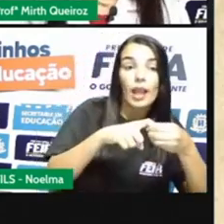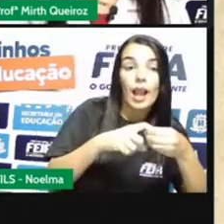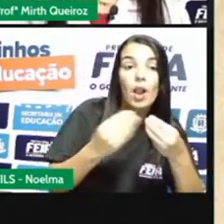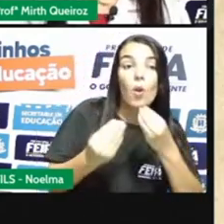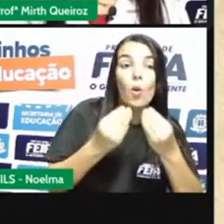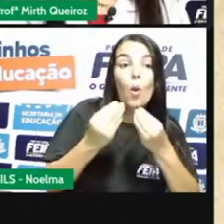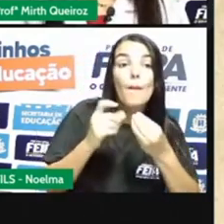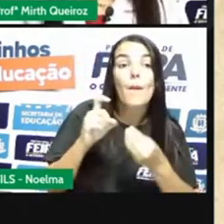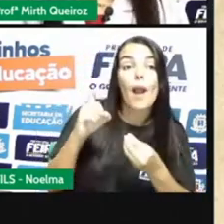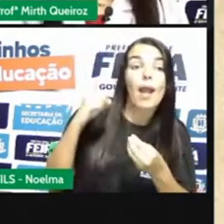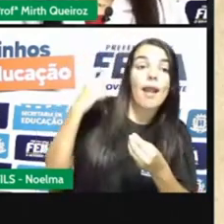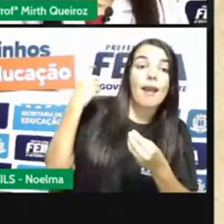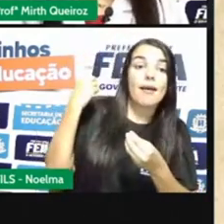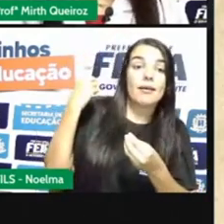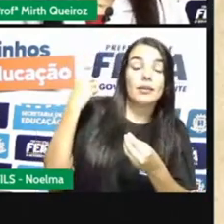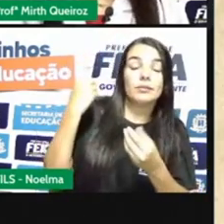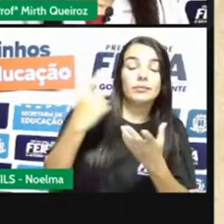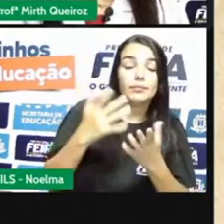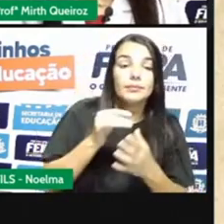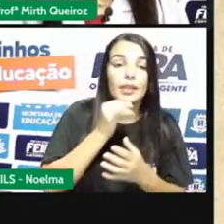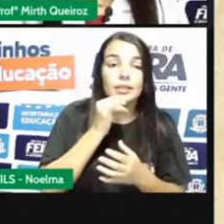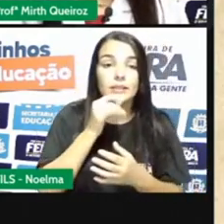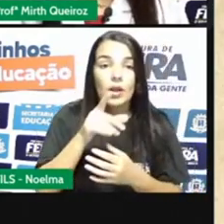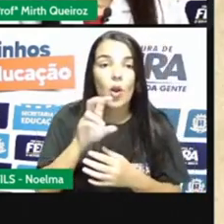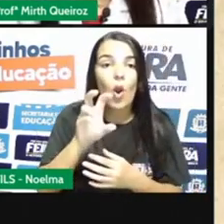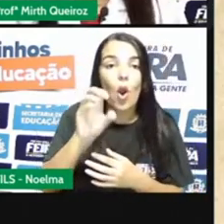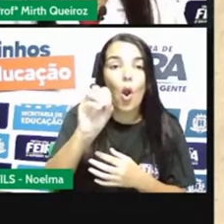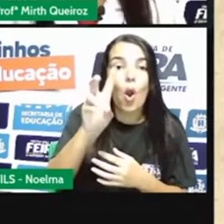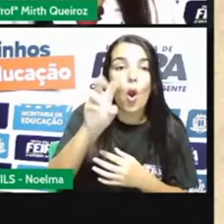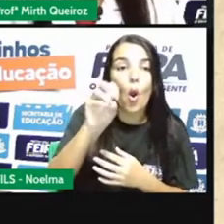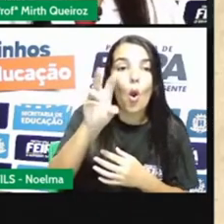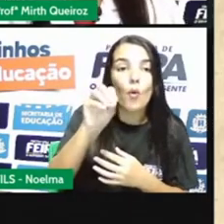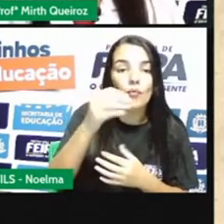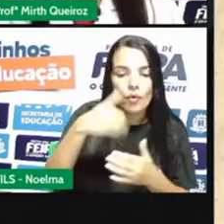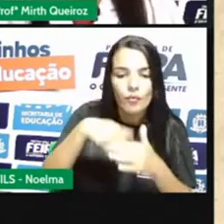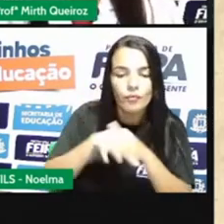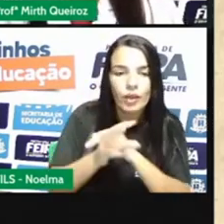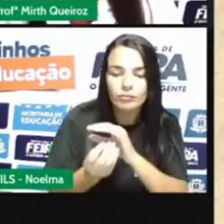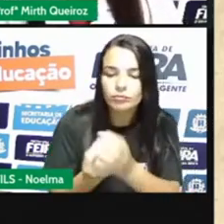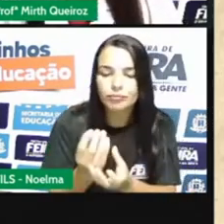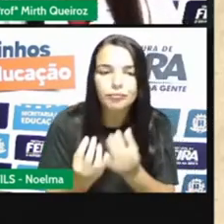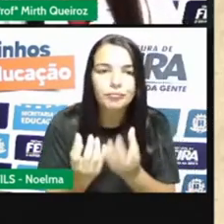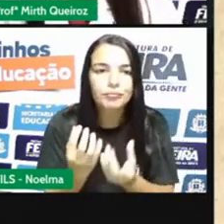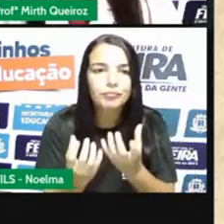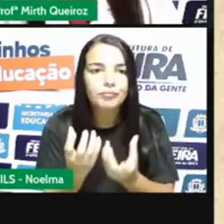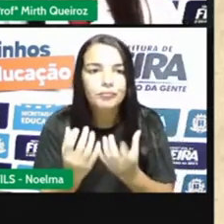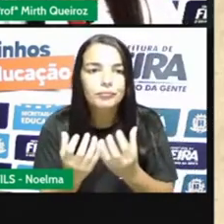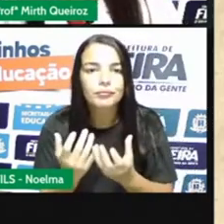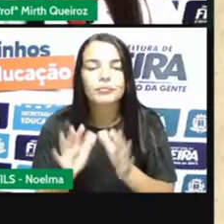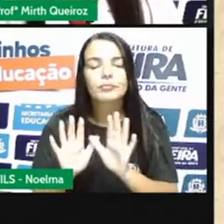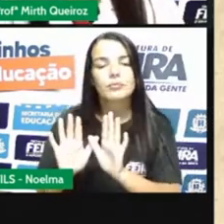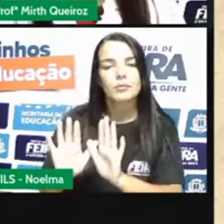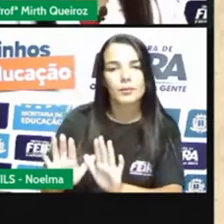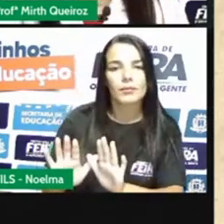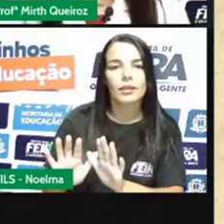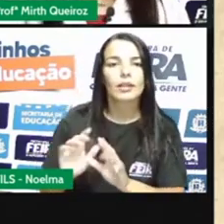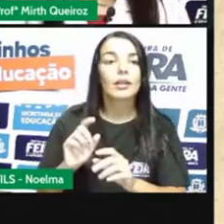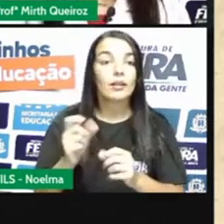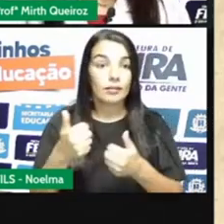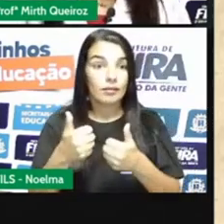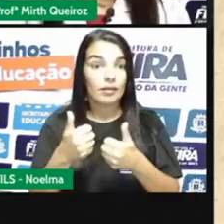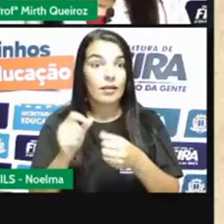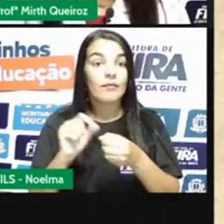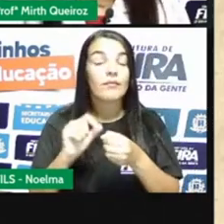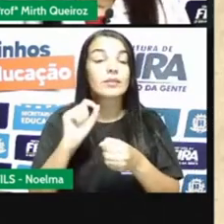a sua posição inicial. Por exemplo, a gente pega um ovo, vai cozinhar o ovo ali, colocar dentro da água, ferver. Ele